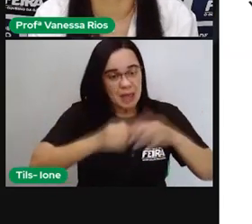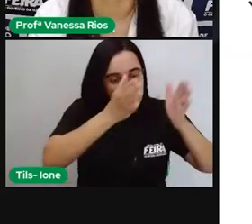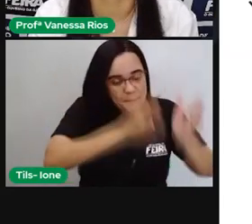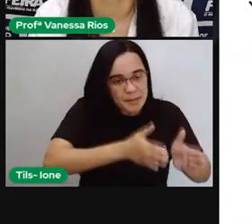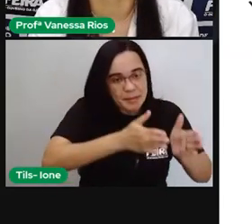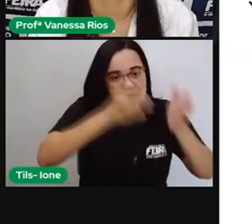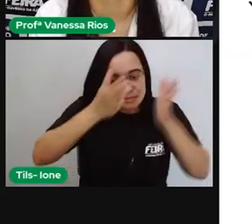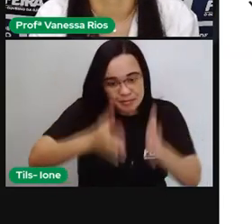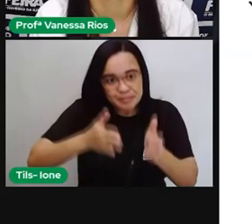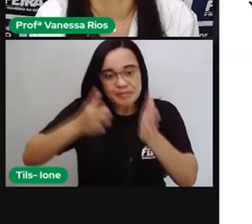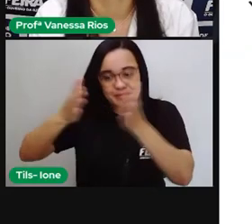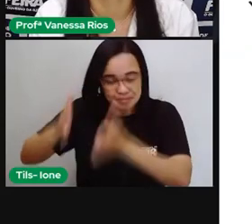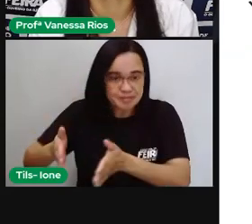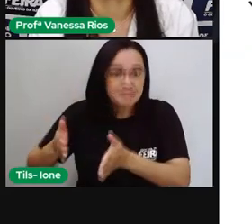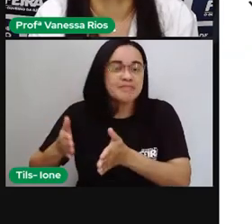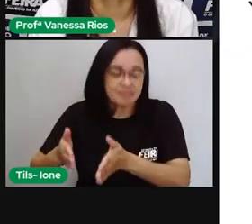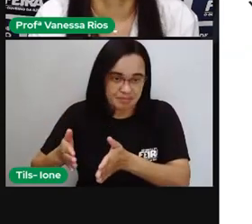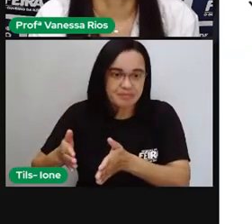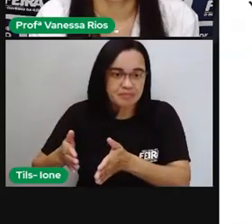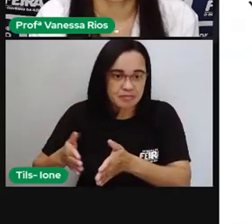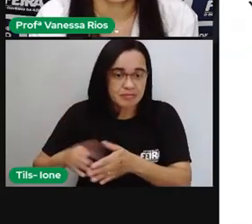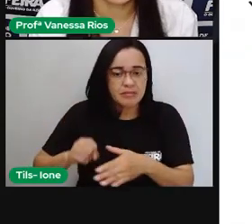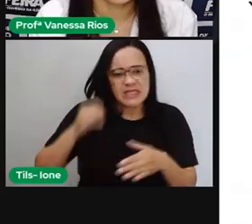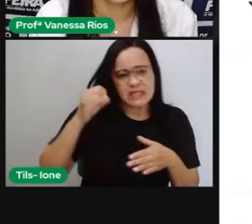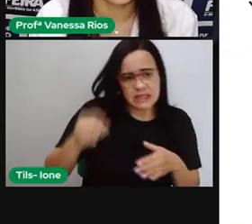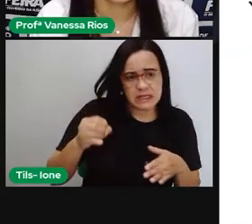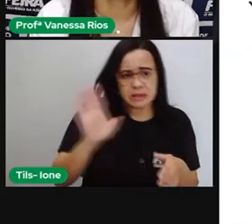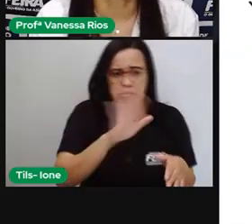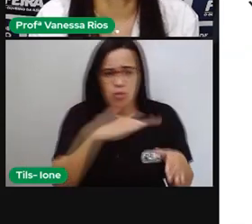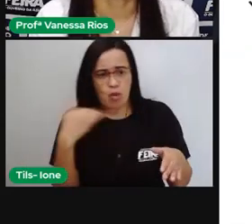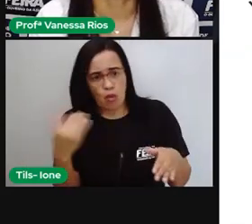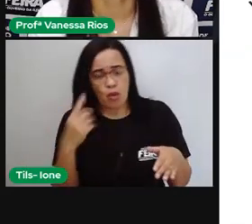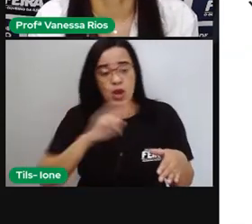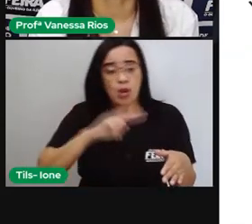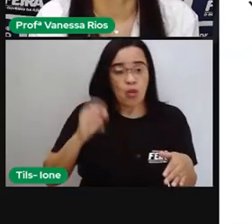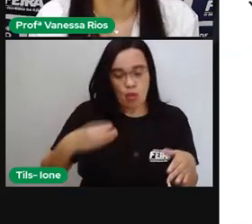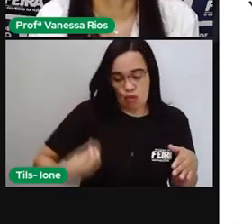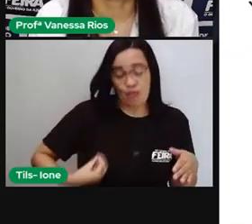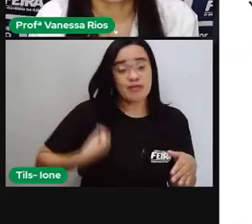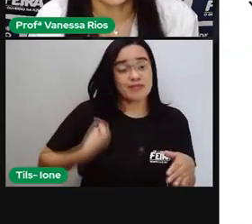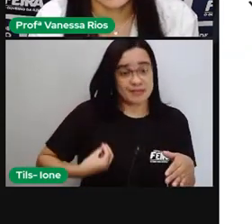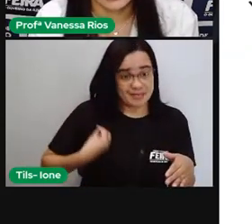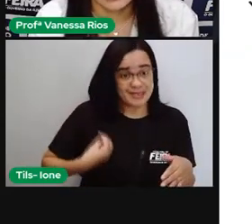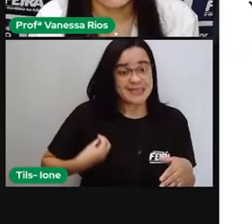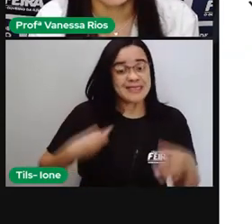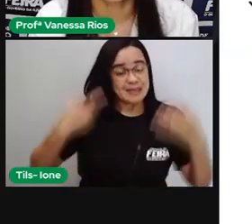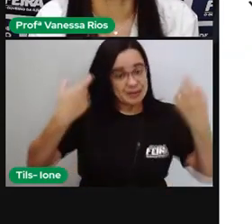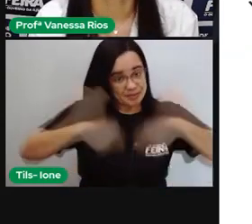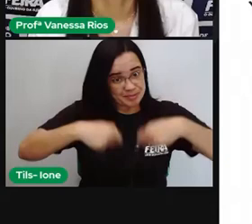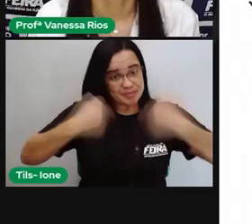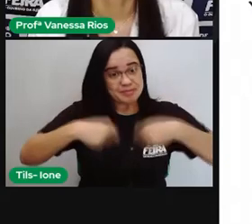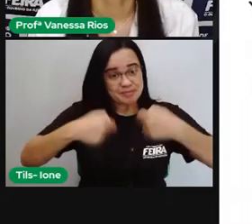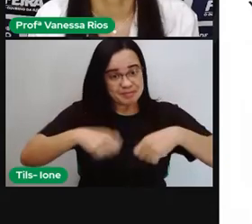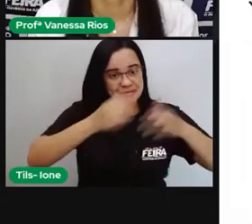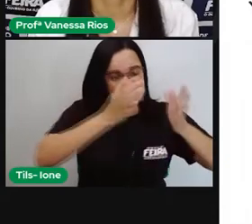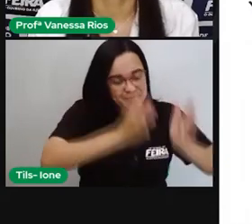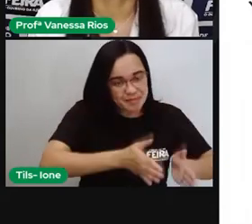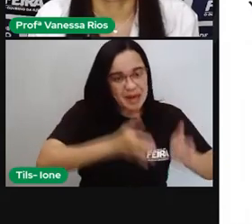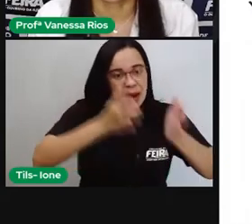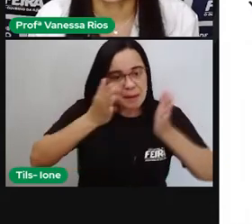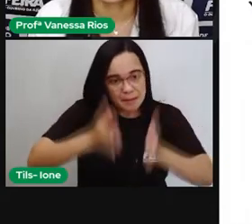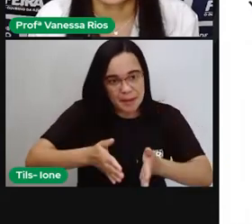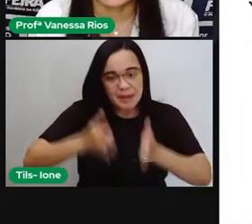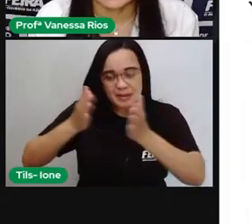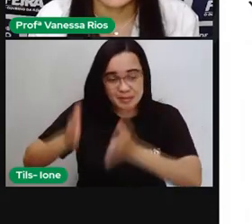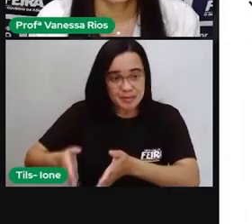eu não preciso escrever uma biografia apenas de quem já morreu não é? existem aí inúmeras biografias contando a